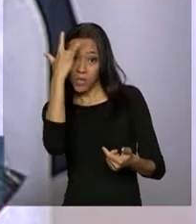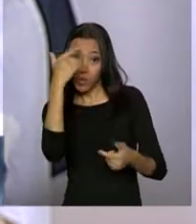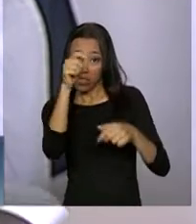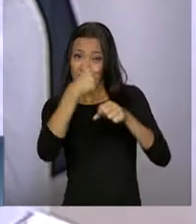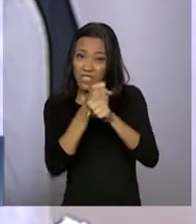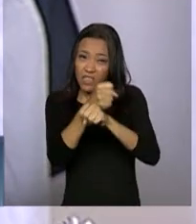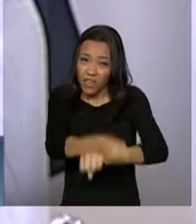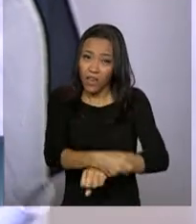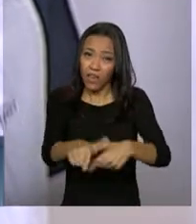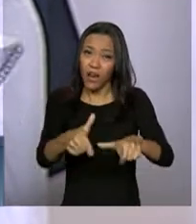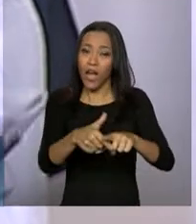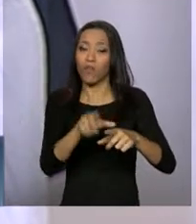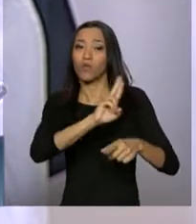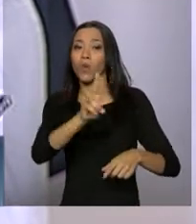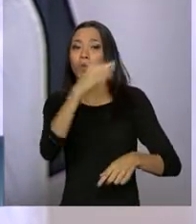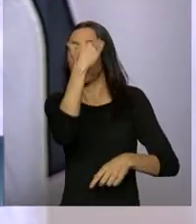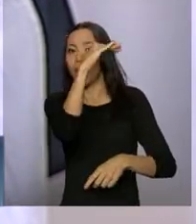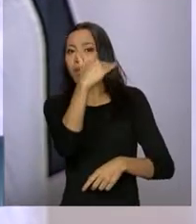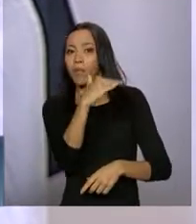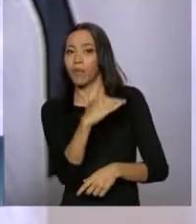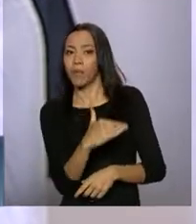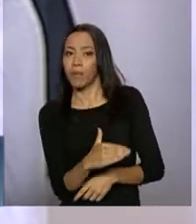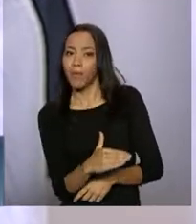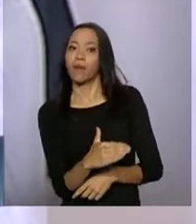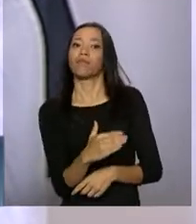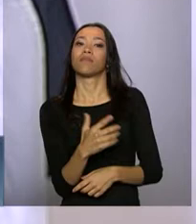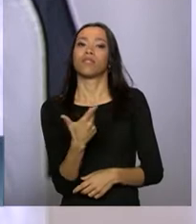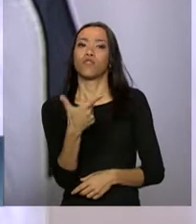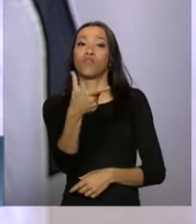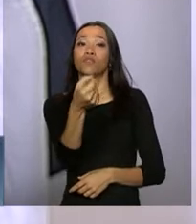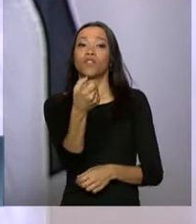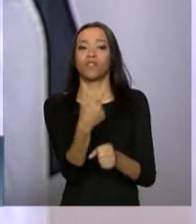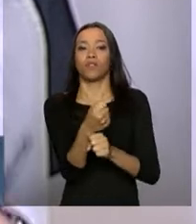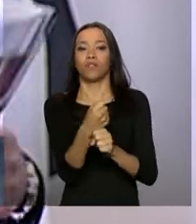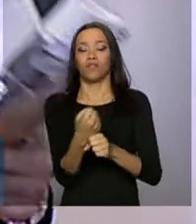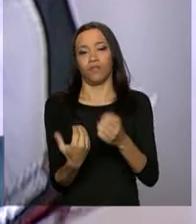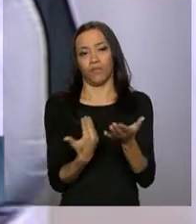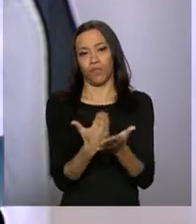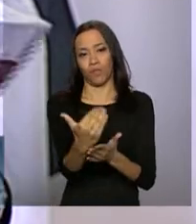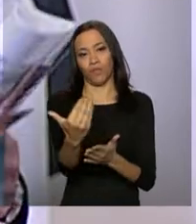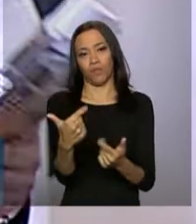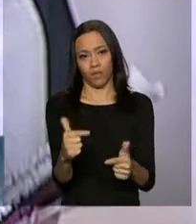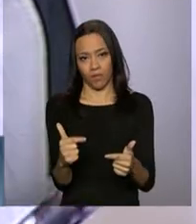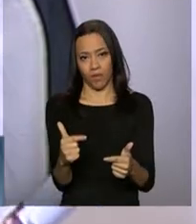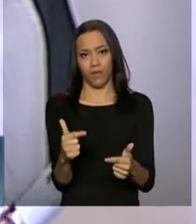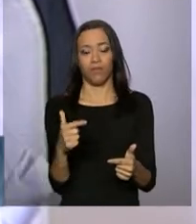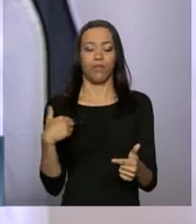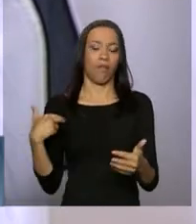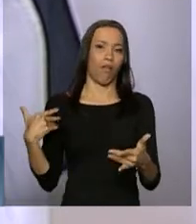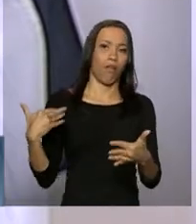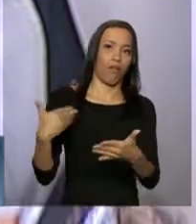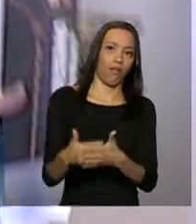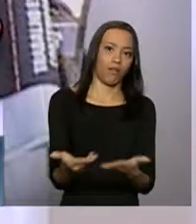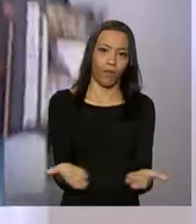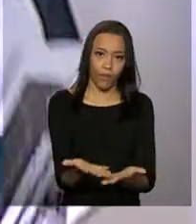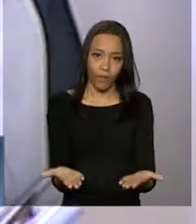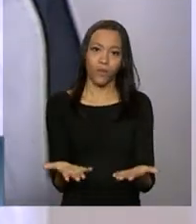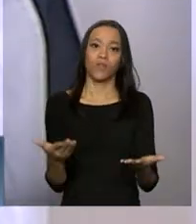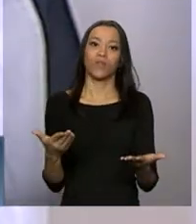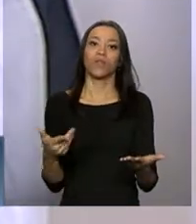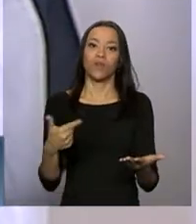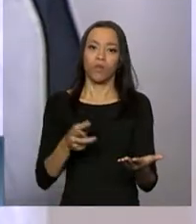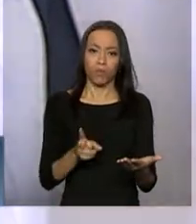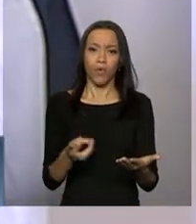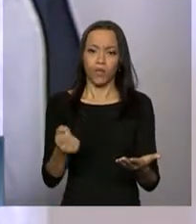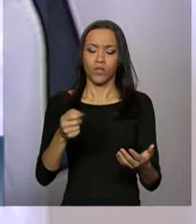na construção civil, é porque essa turma começou tudo isso há 20 anos. Com essa responsabilidade, dessa caminhada, hoje conseguimos atuar... Pode